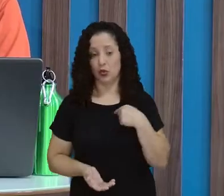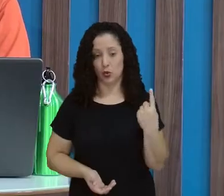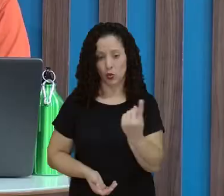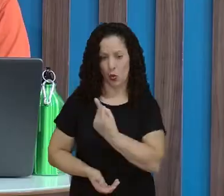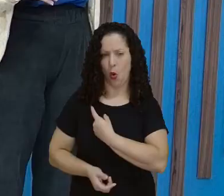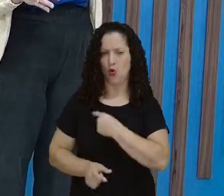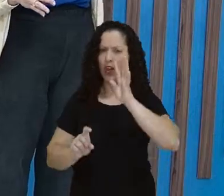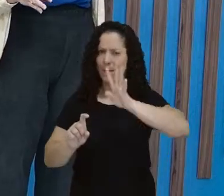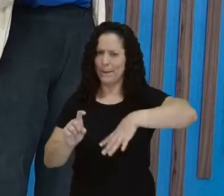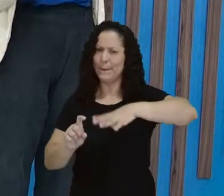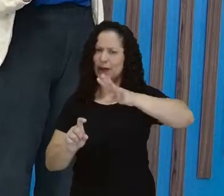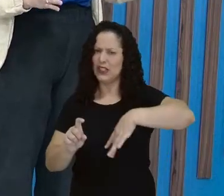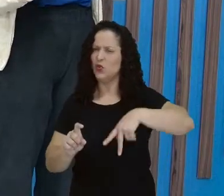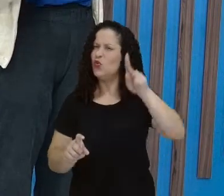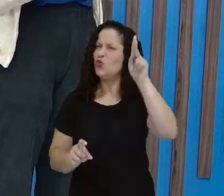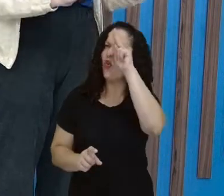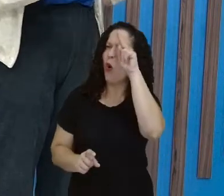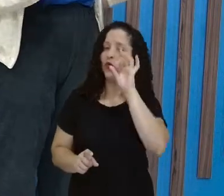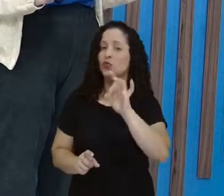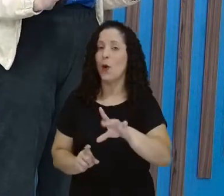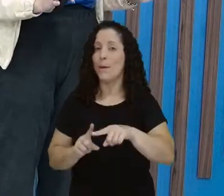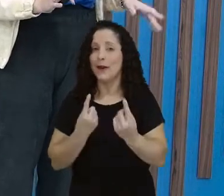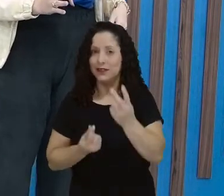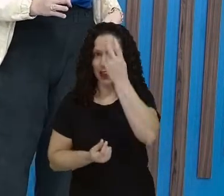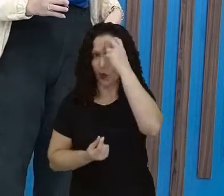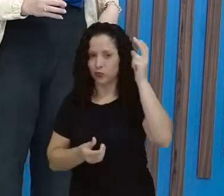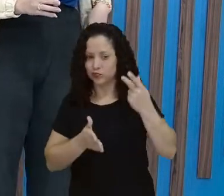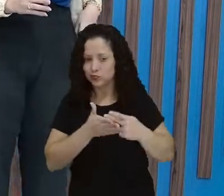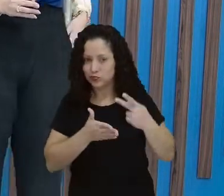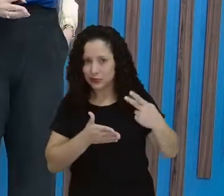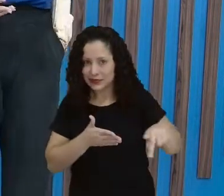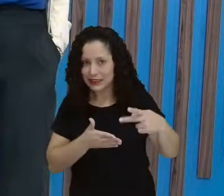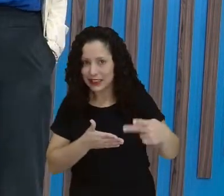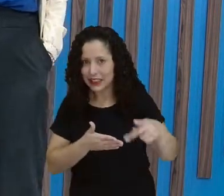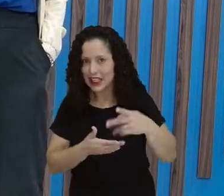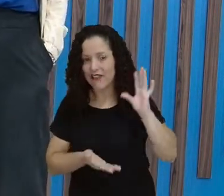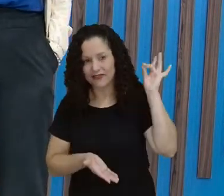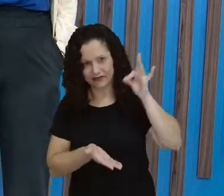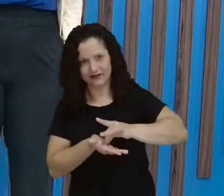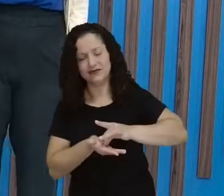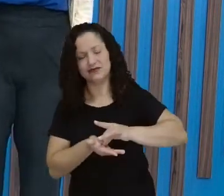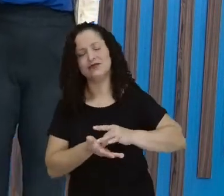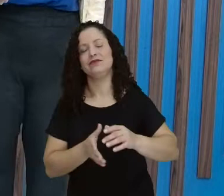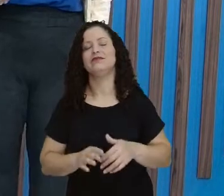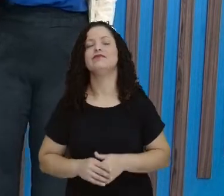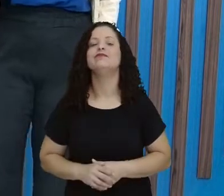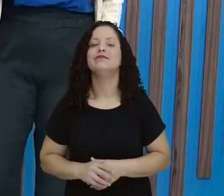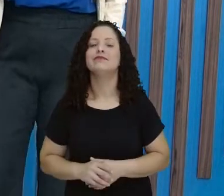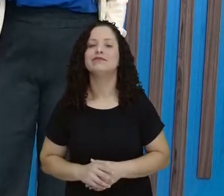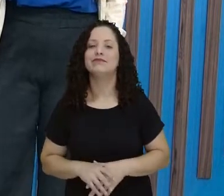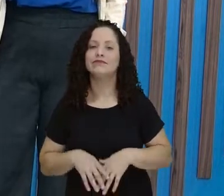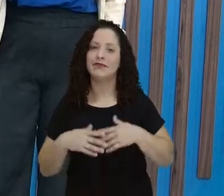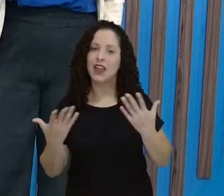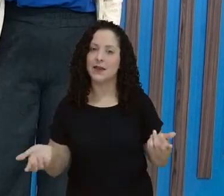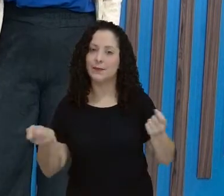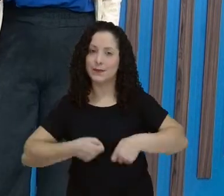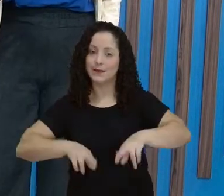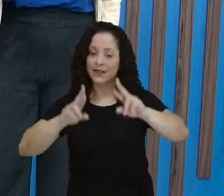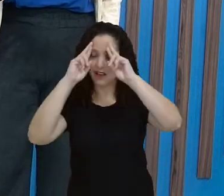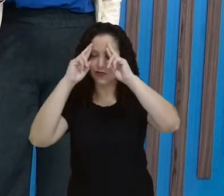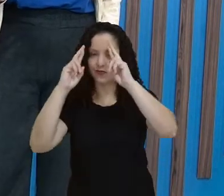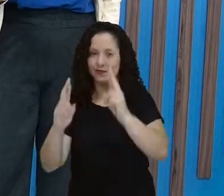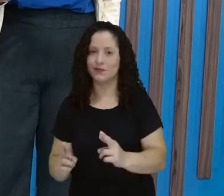considerado um mito. Mas pra eles, na cultura deles, aquilo é de verdade. Não é? Então, sabendo disso, a gente tem que respeitar